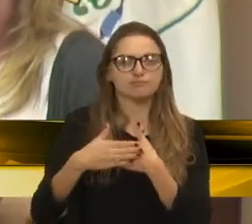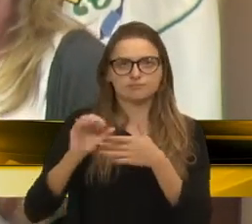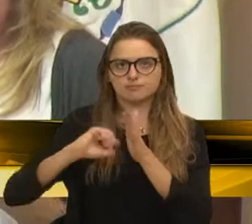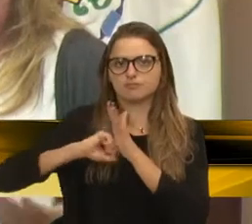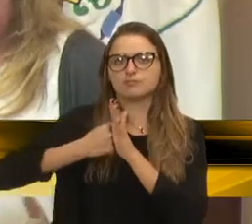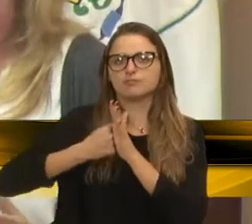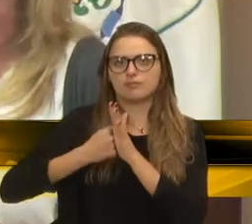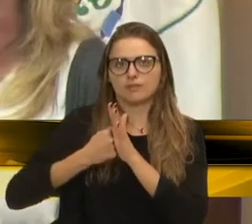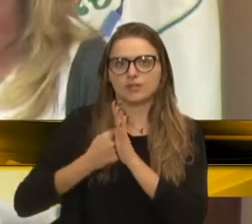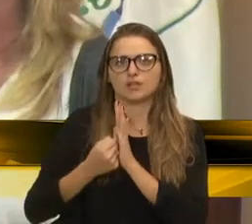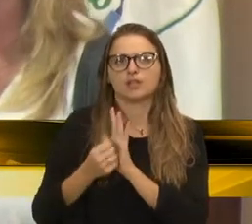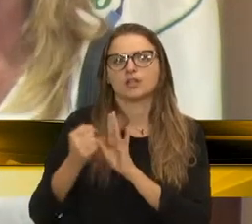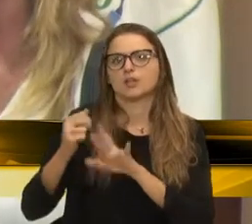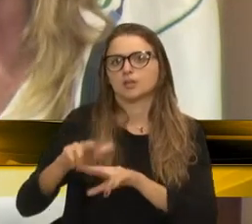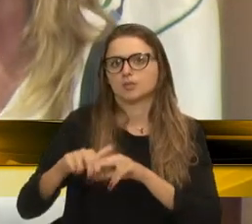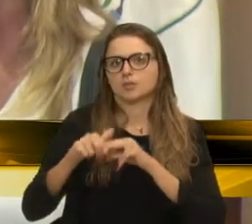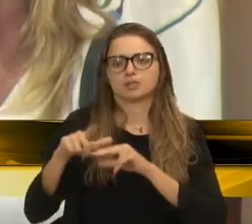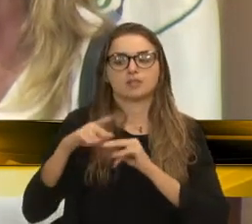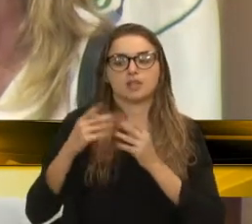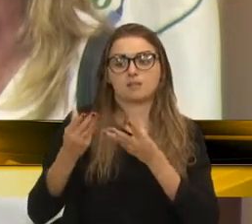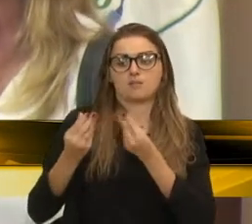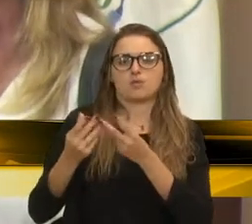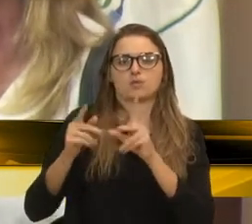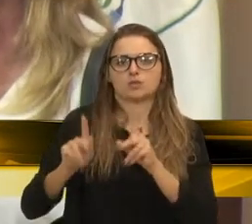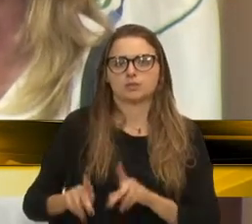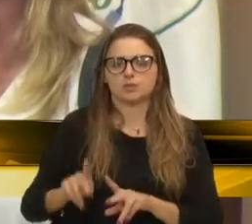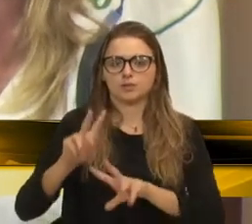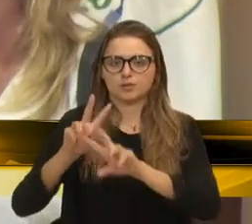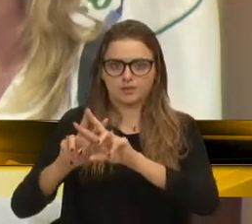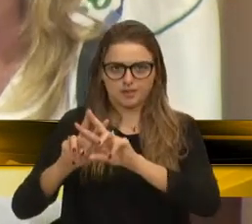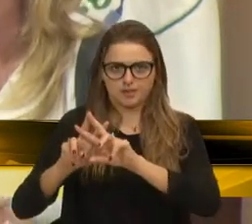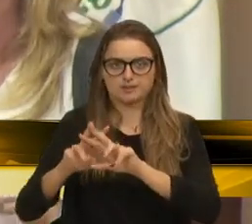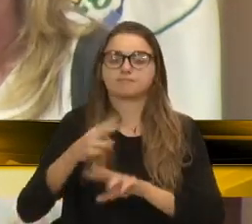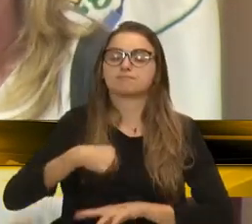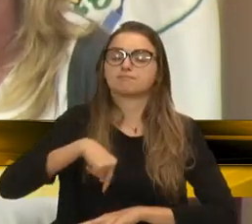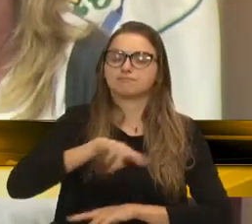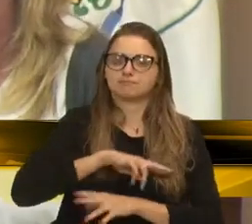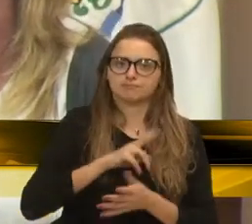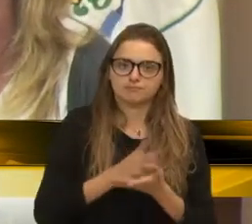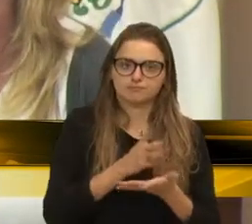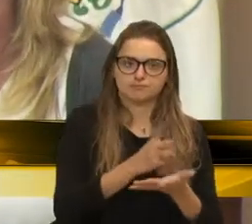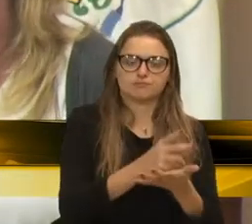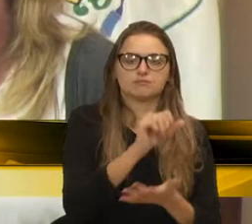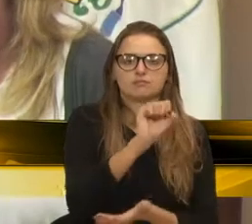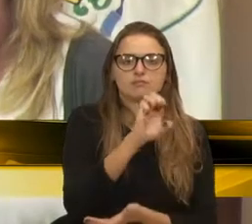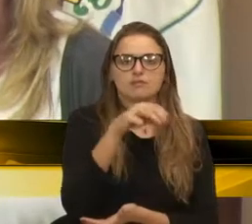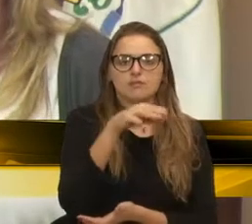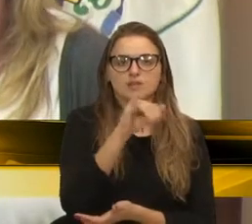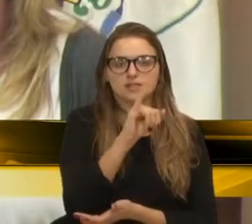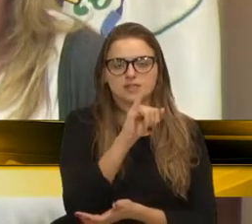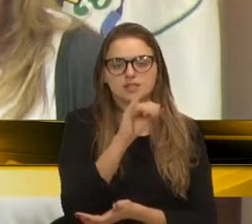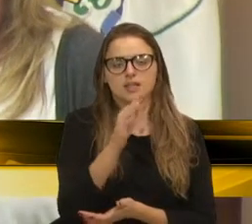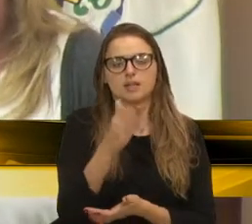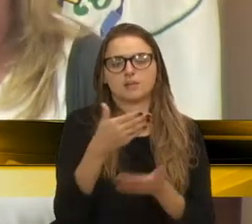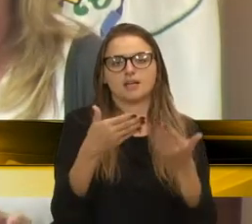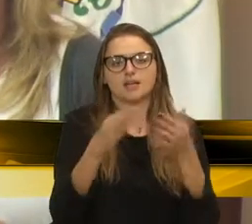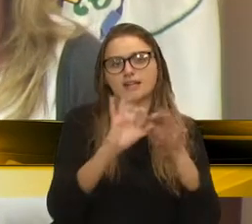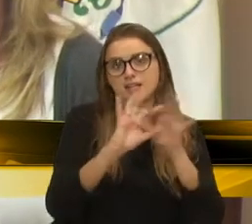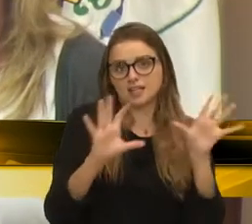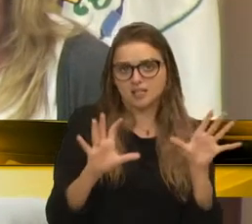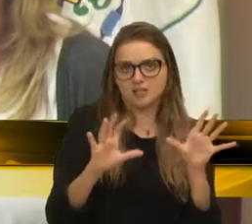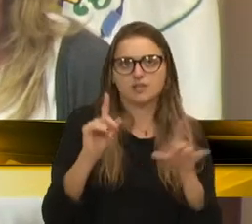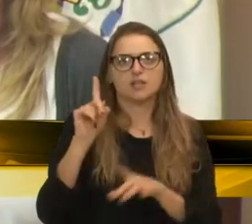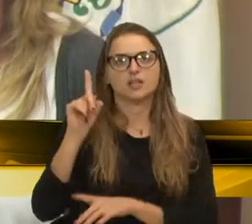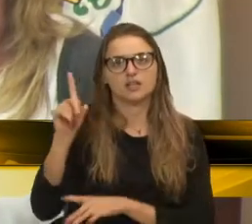pelo volume de pessoas. Nós continuamos com o semiaberto interditado, Lá no